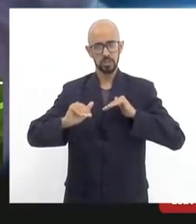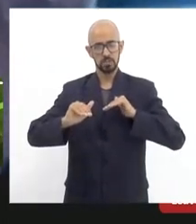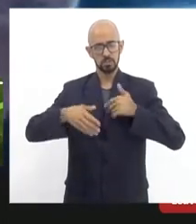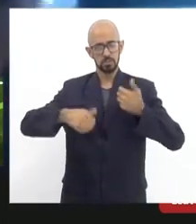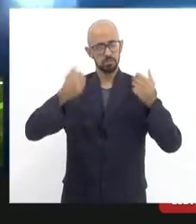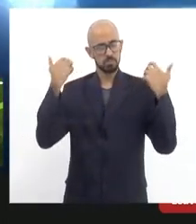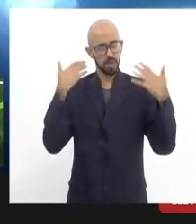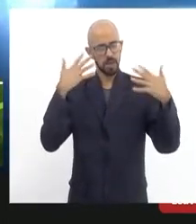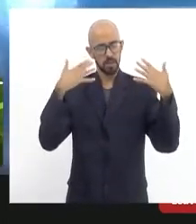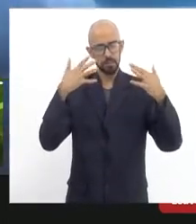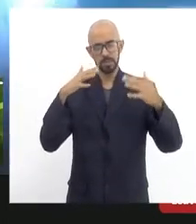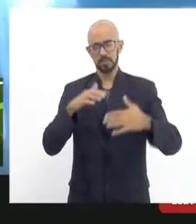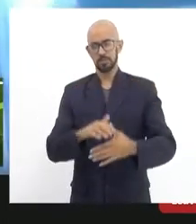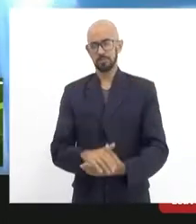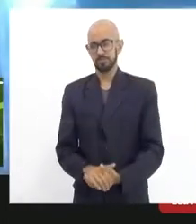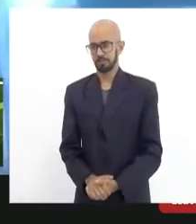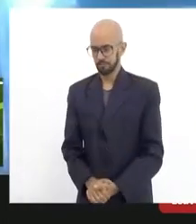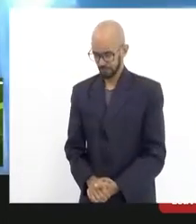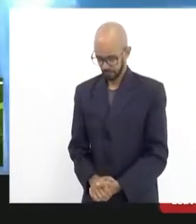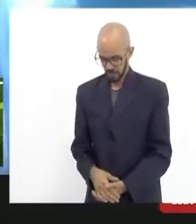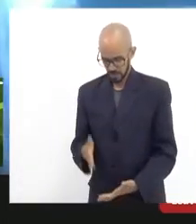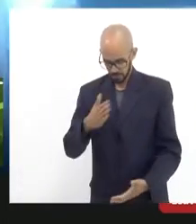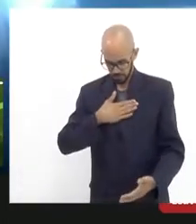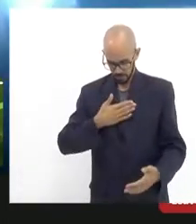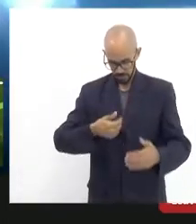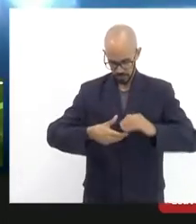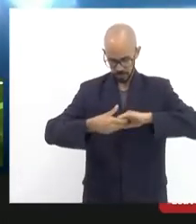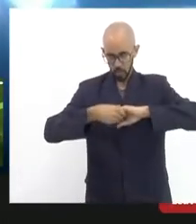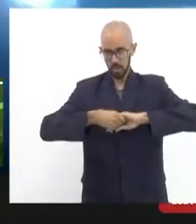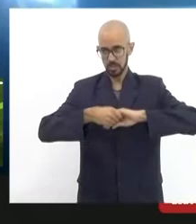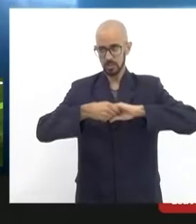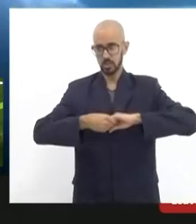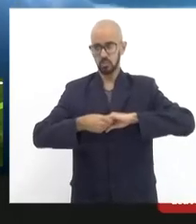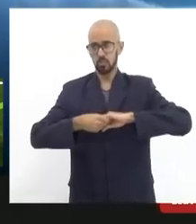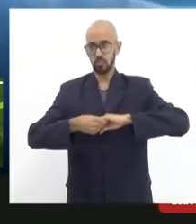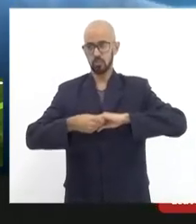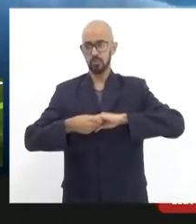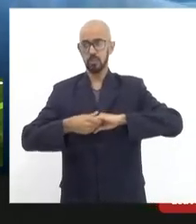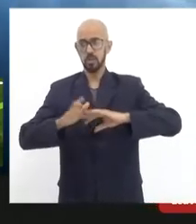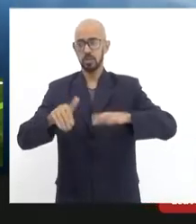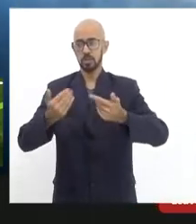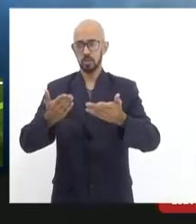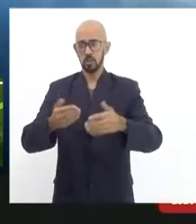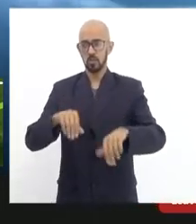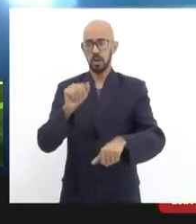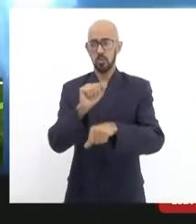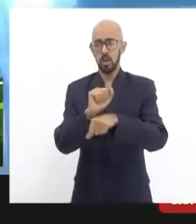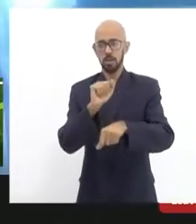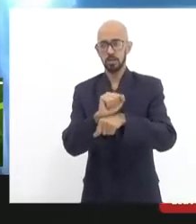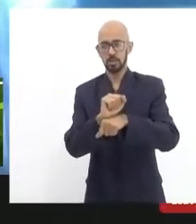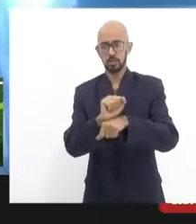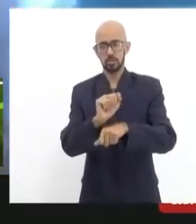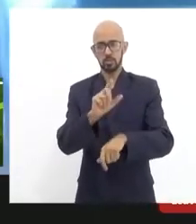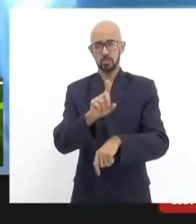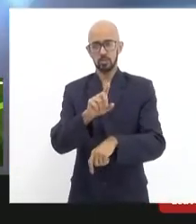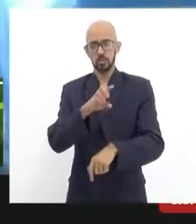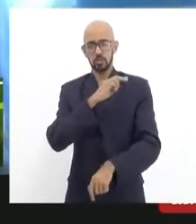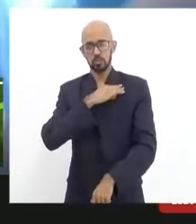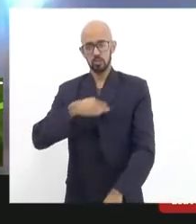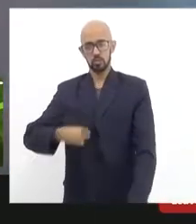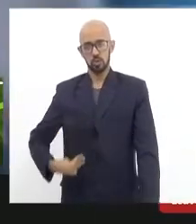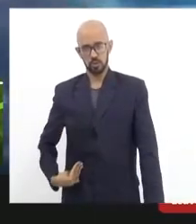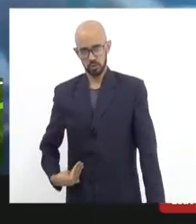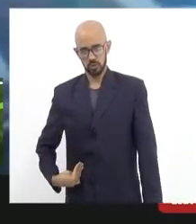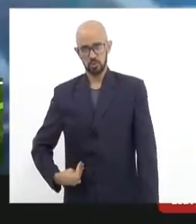Então, essa é a minha saudação. Então, para não... Aguardando ainda o Dionísio, e